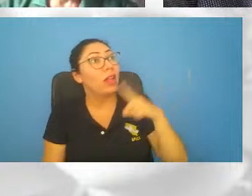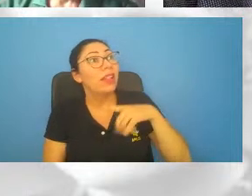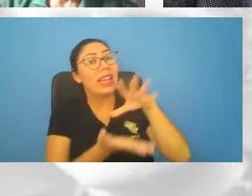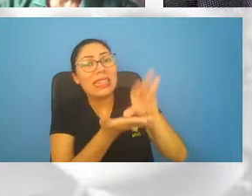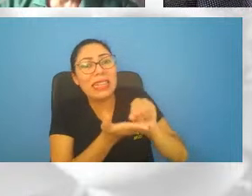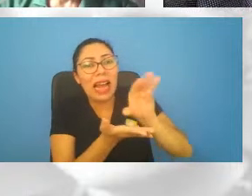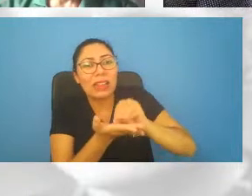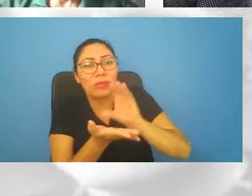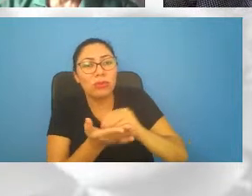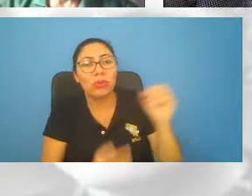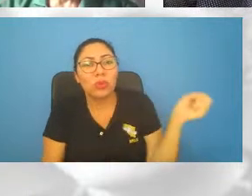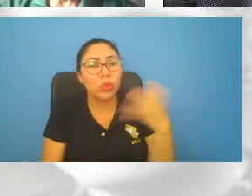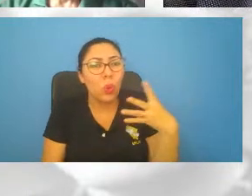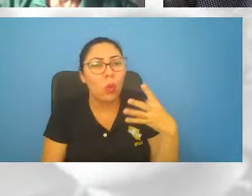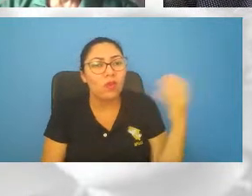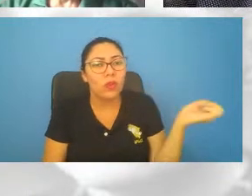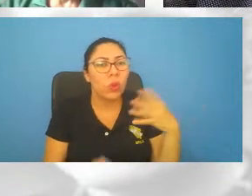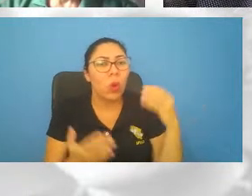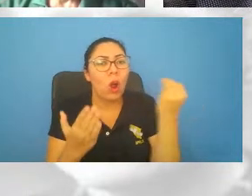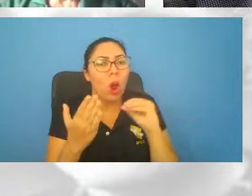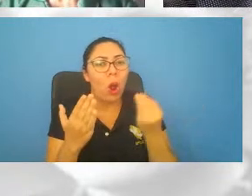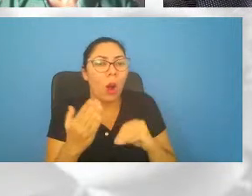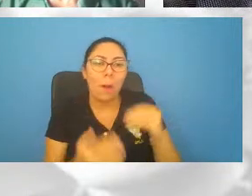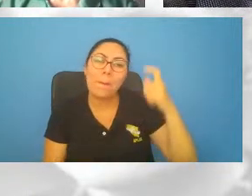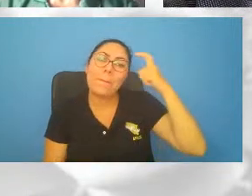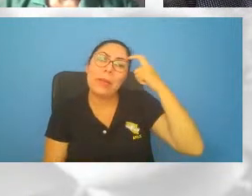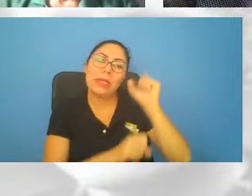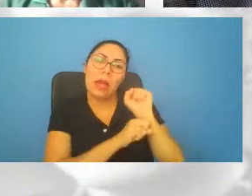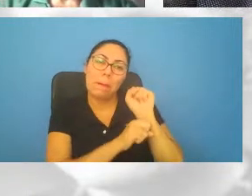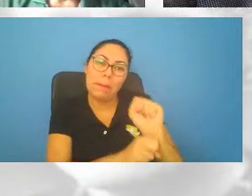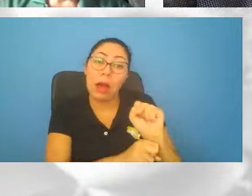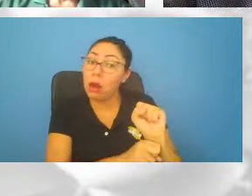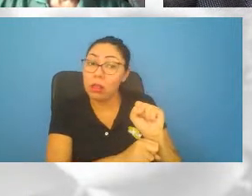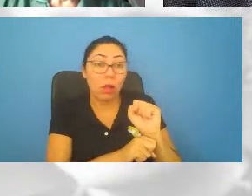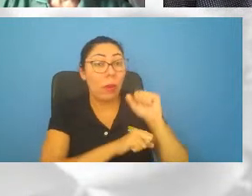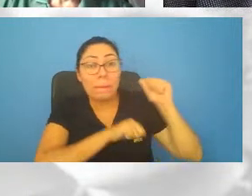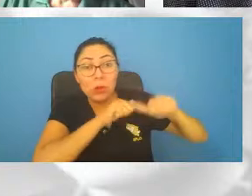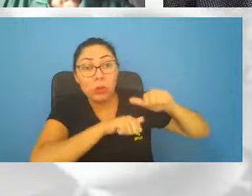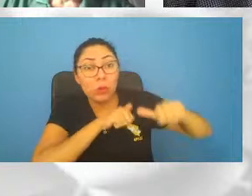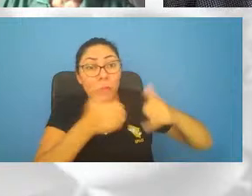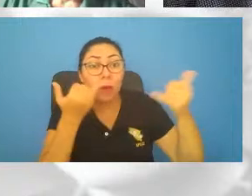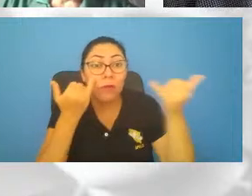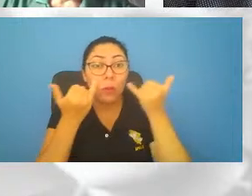dinâmica e cada vez mais tipos de informação. é?